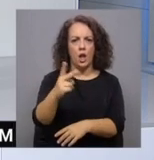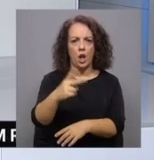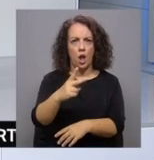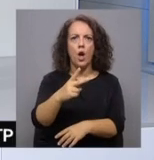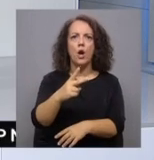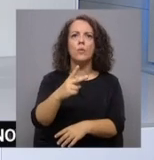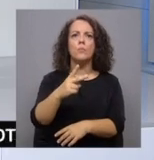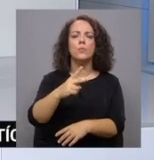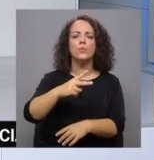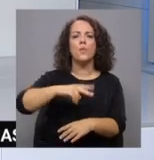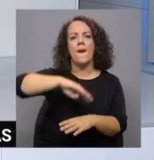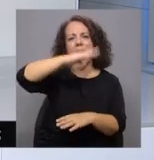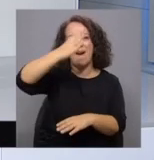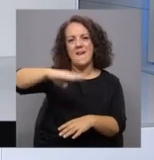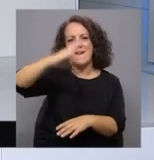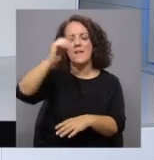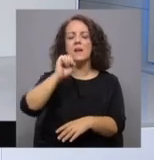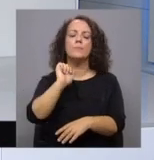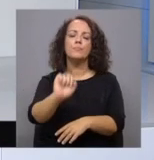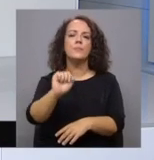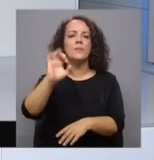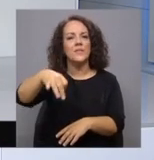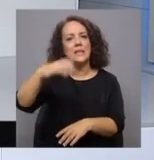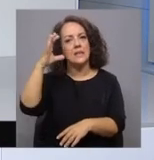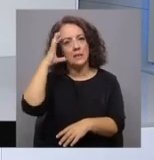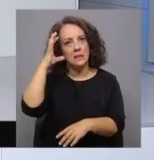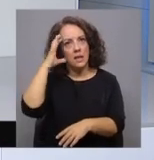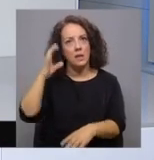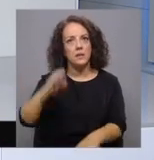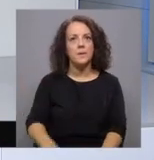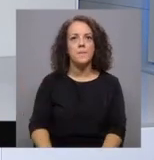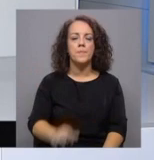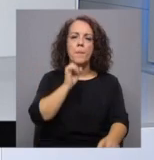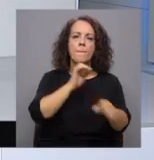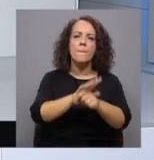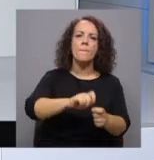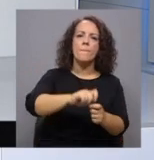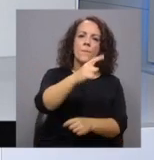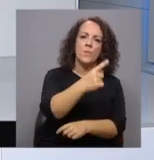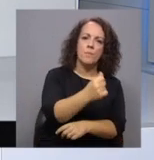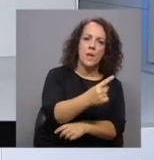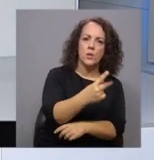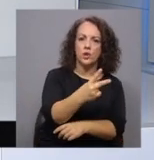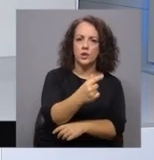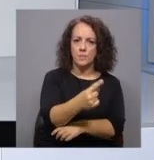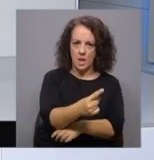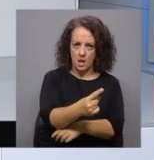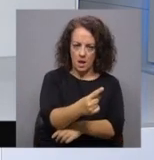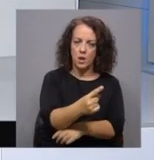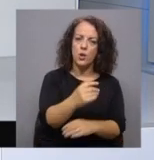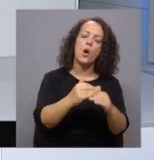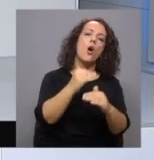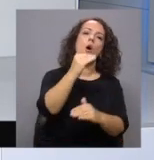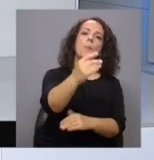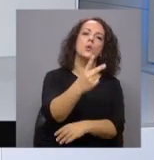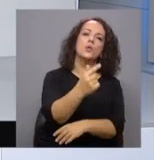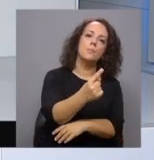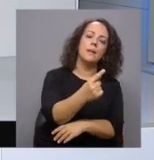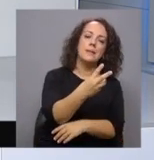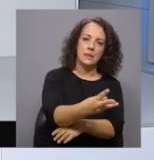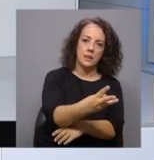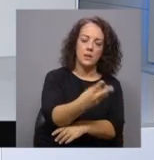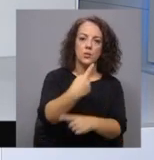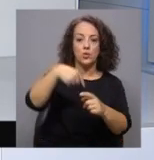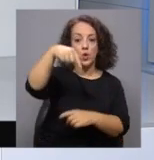terras altas a partir do final da tarde. Ondulação de noroeste com 1,5m a 2,5m, aumentando para 2,5m a 3m.